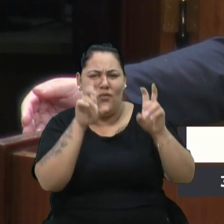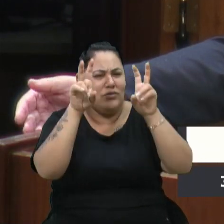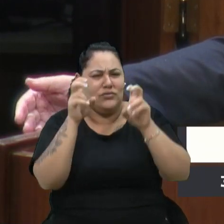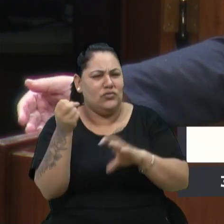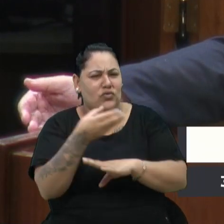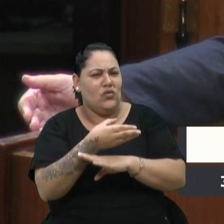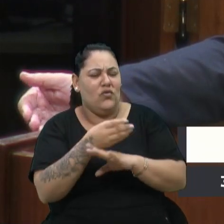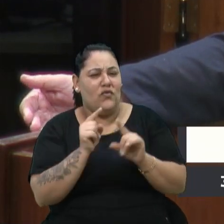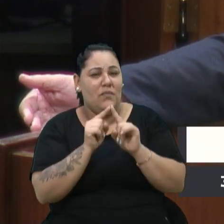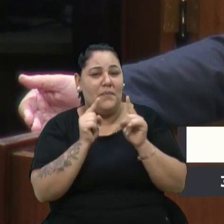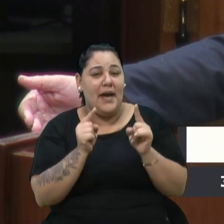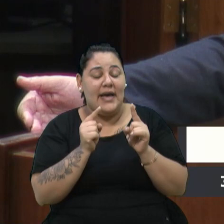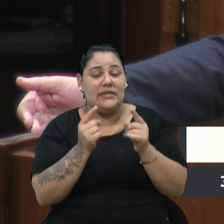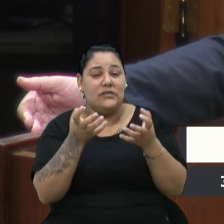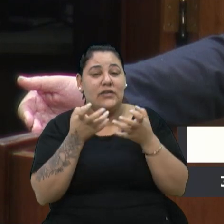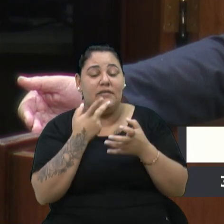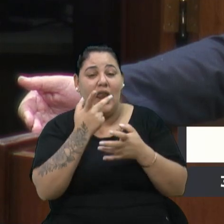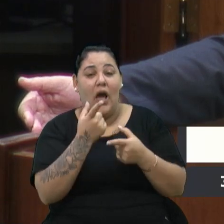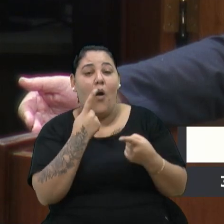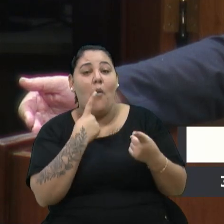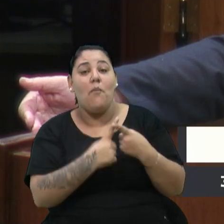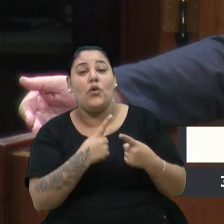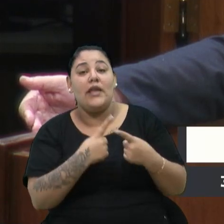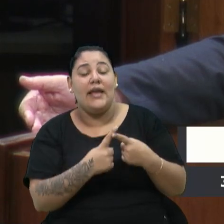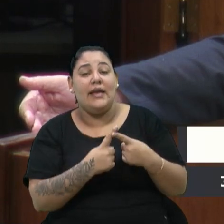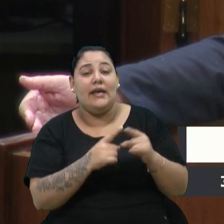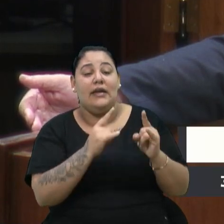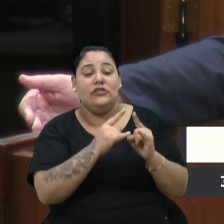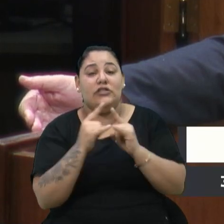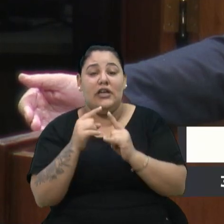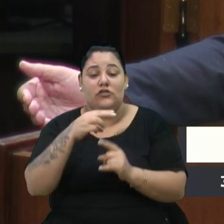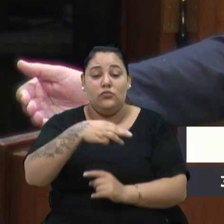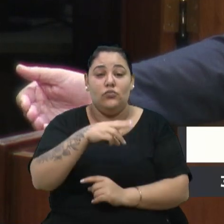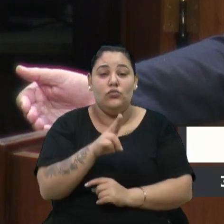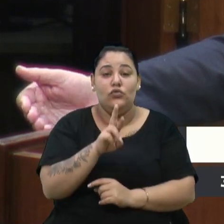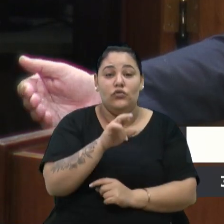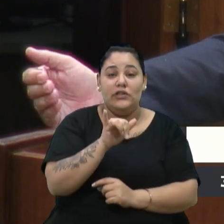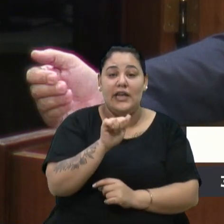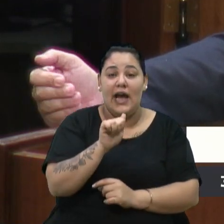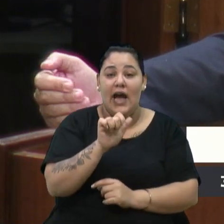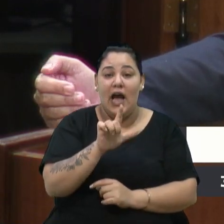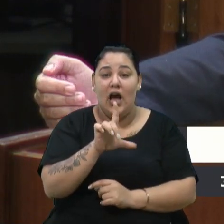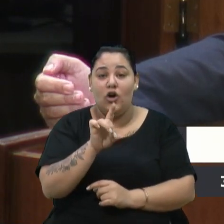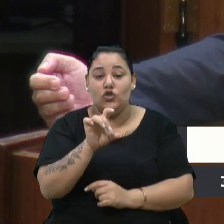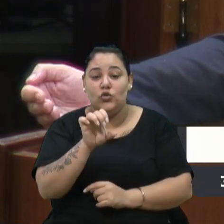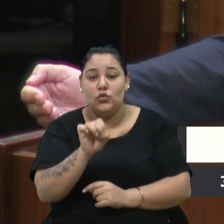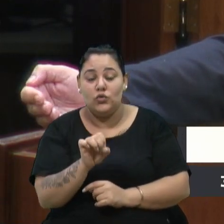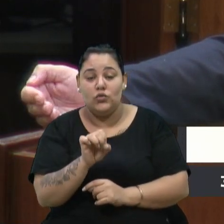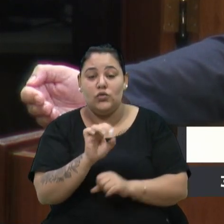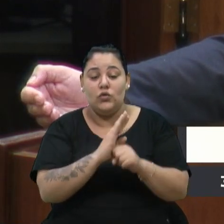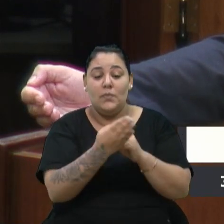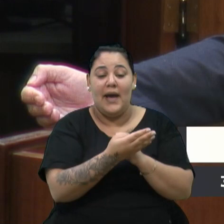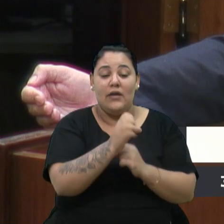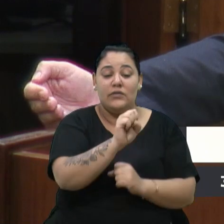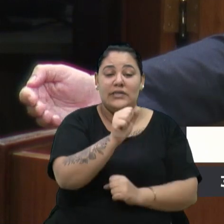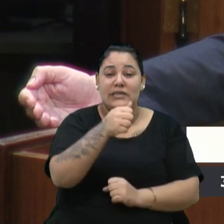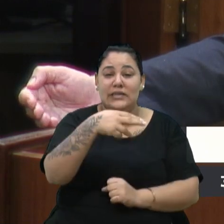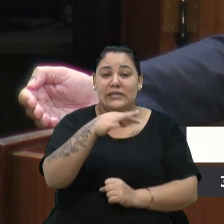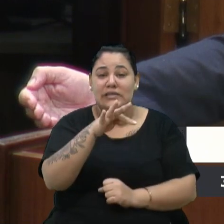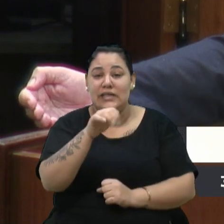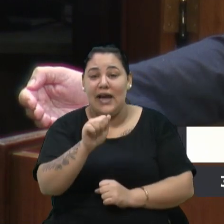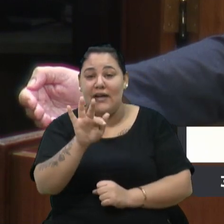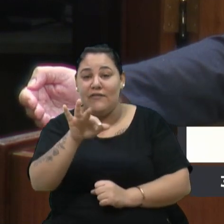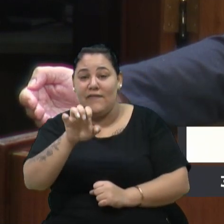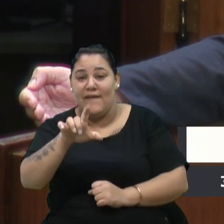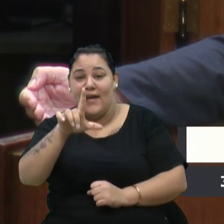mas eu trouxe aqui o porquê da entidade Murial de Santa Fé estar saindo da Zona Norte. E os